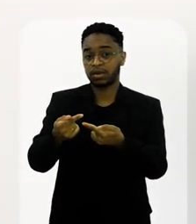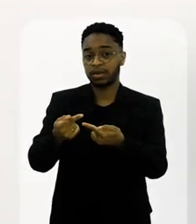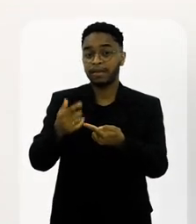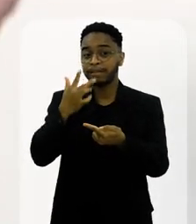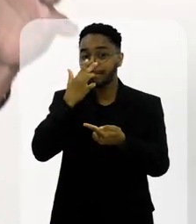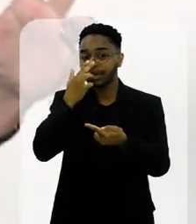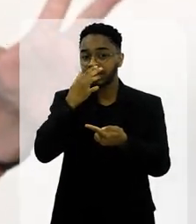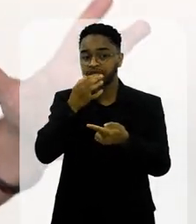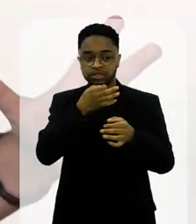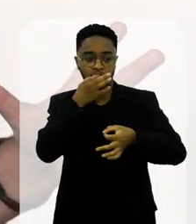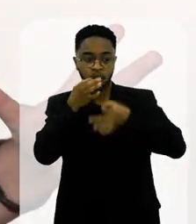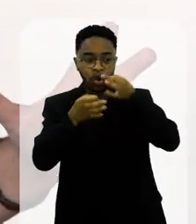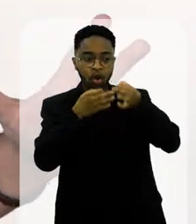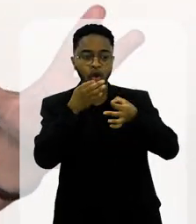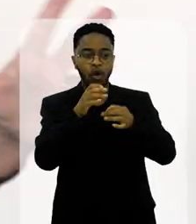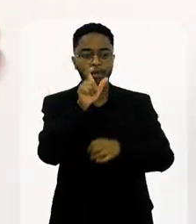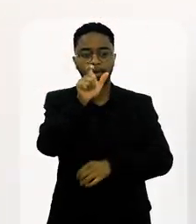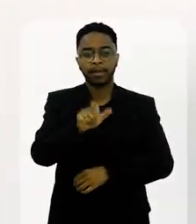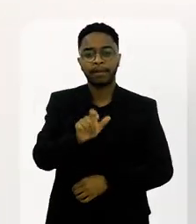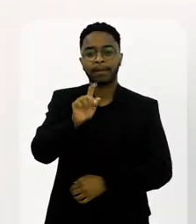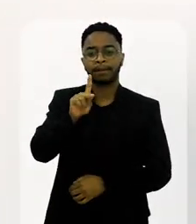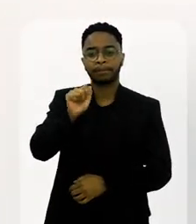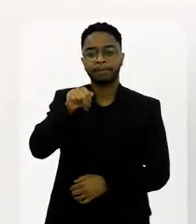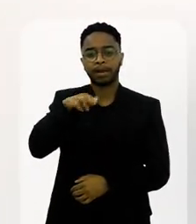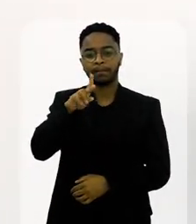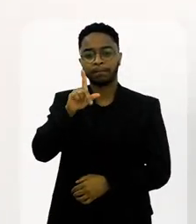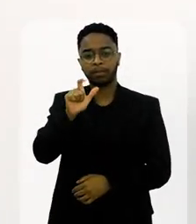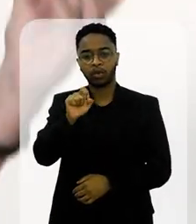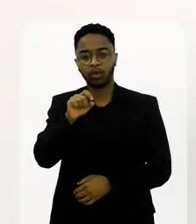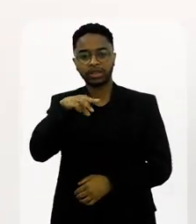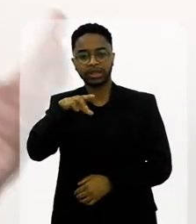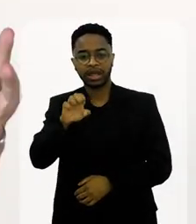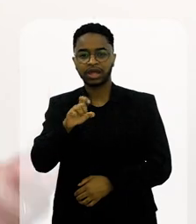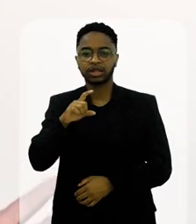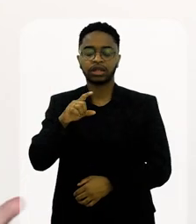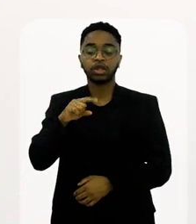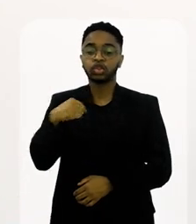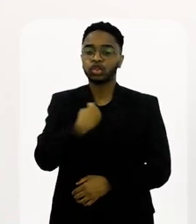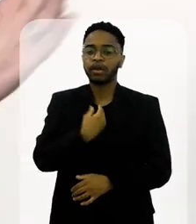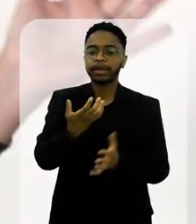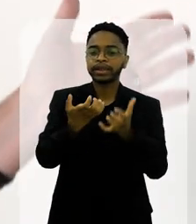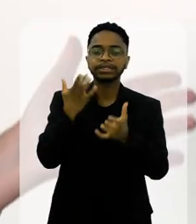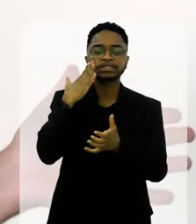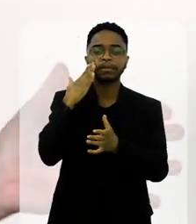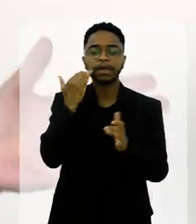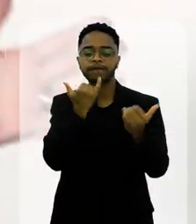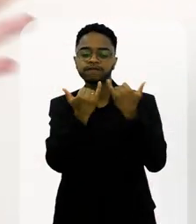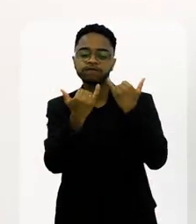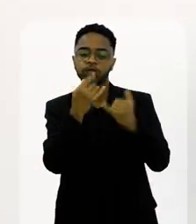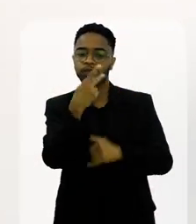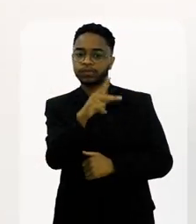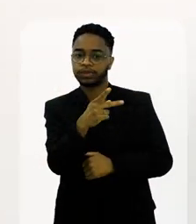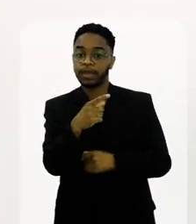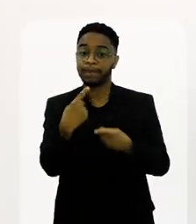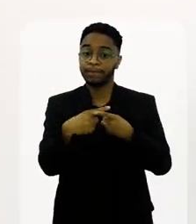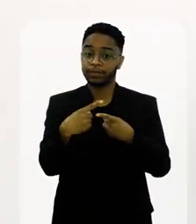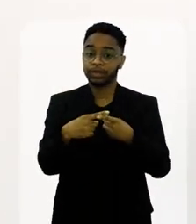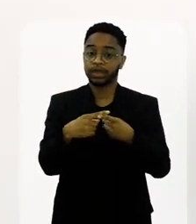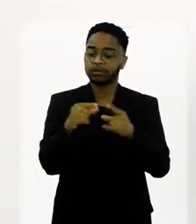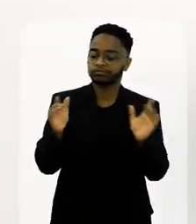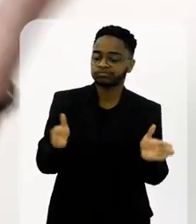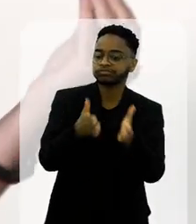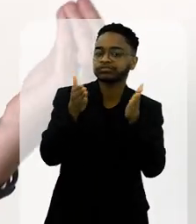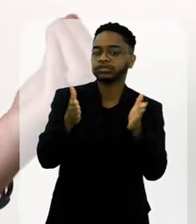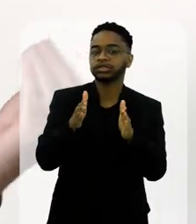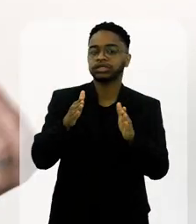figura do Pamplona comentarista, o cara que era referência, a gente queria ouvir o que o Pamplona estava fazendo e ele forma uma geração inteira